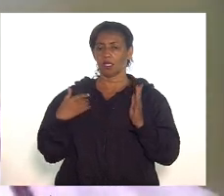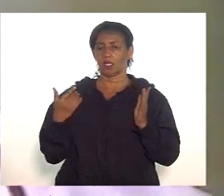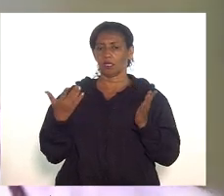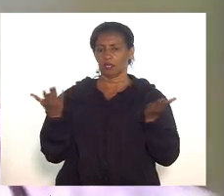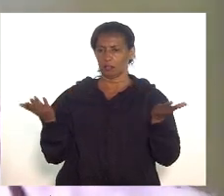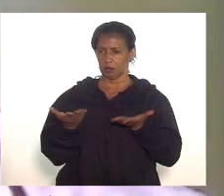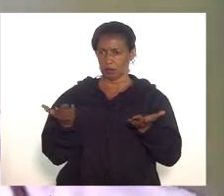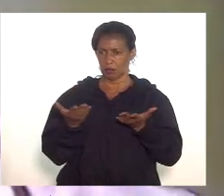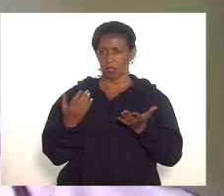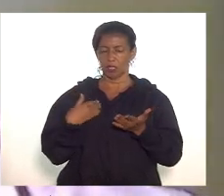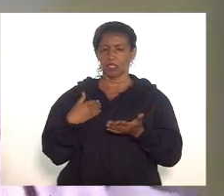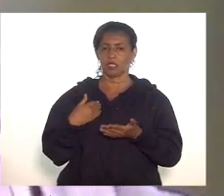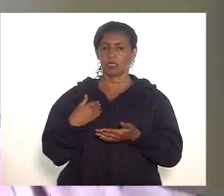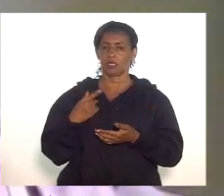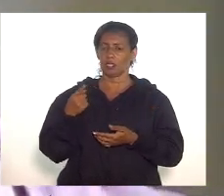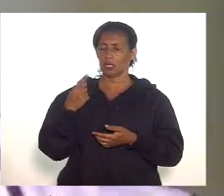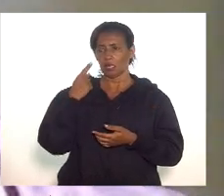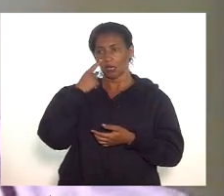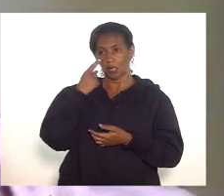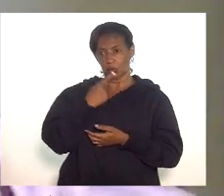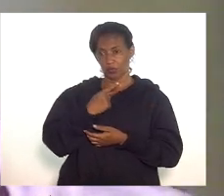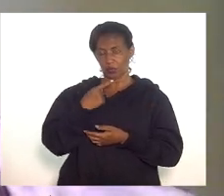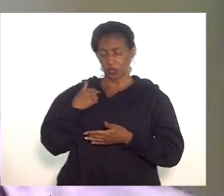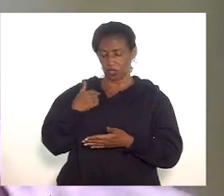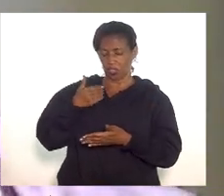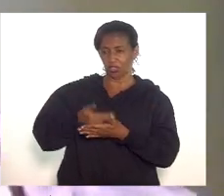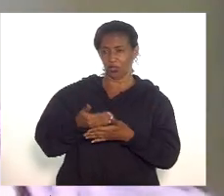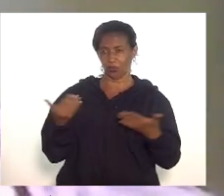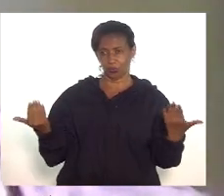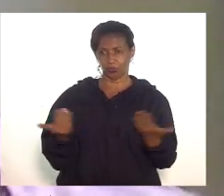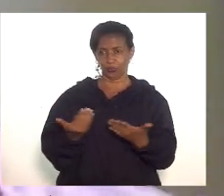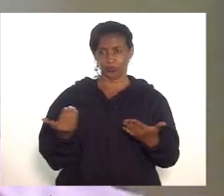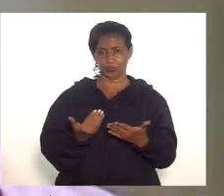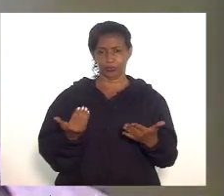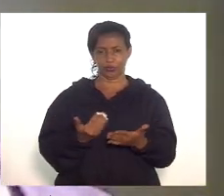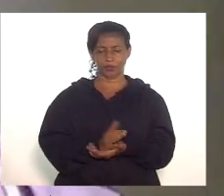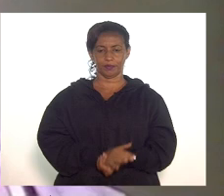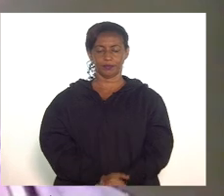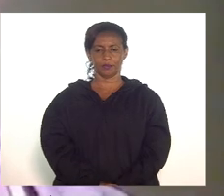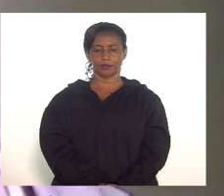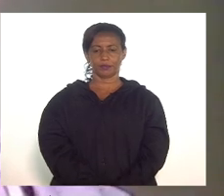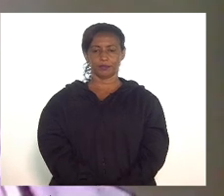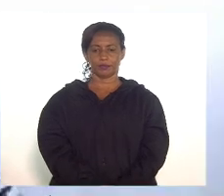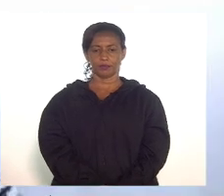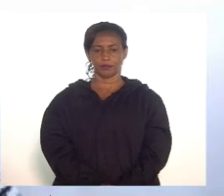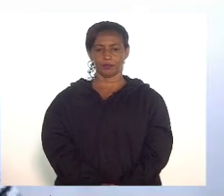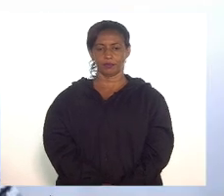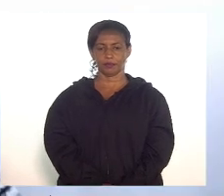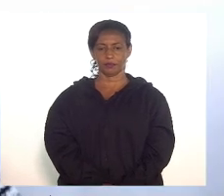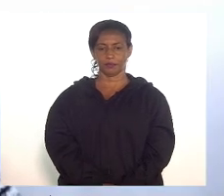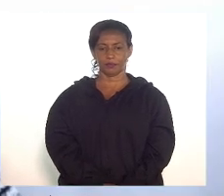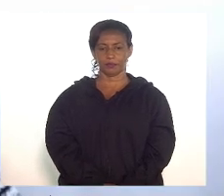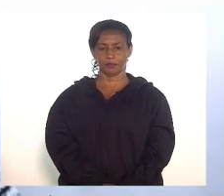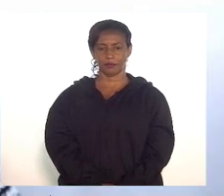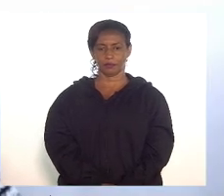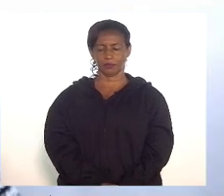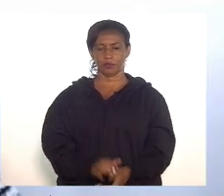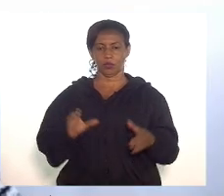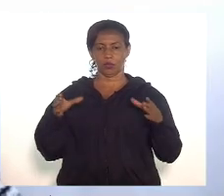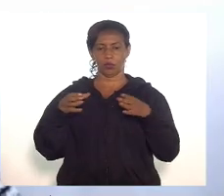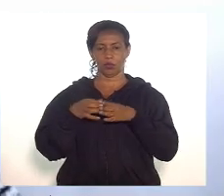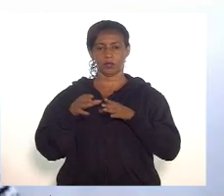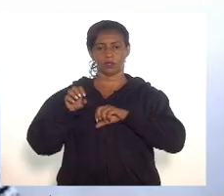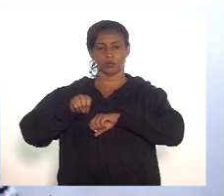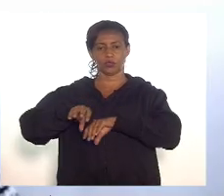parecia que posso dar, tendo em vista que ele chegou na pauta abruptamente. Pela Comissão de Educação, deputado Flávio